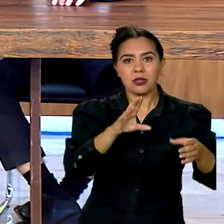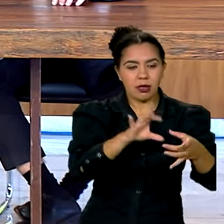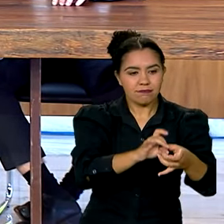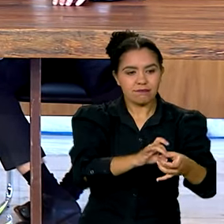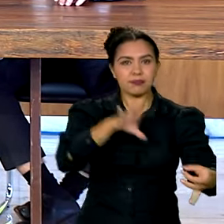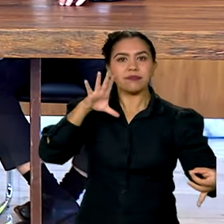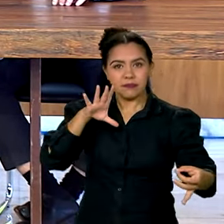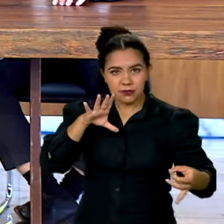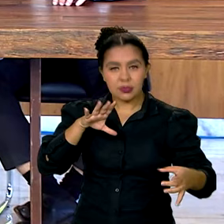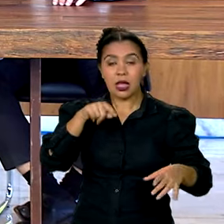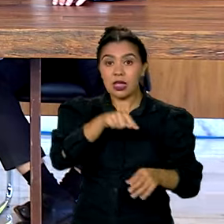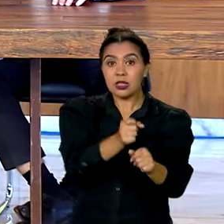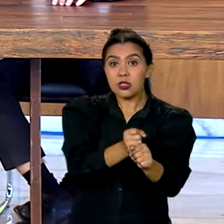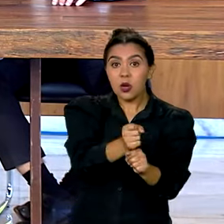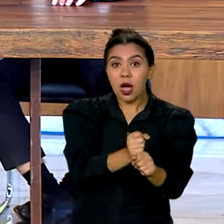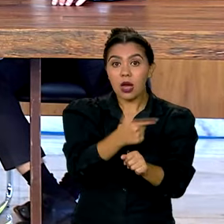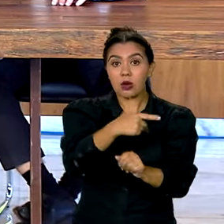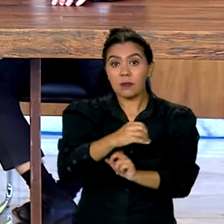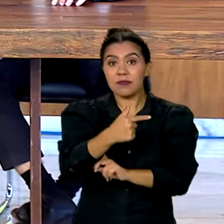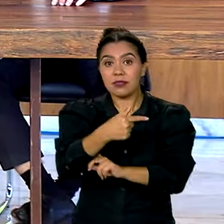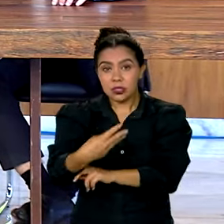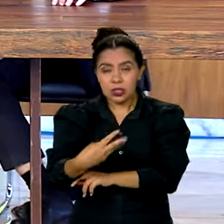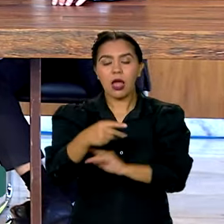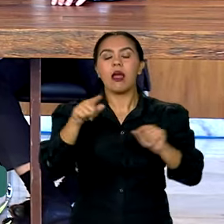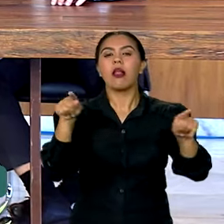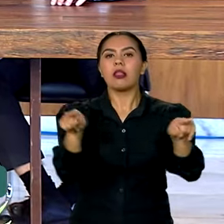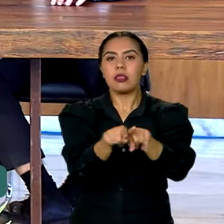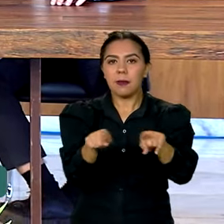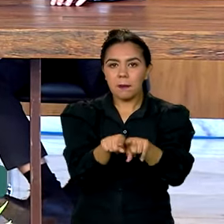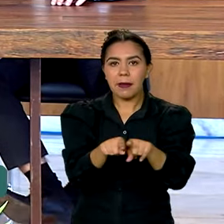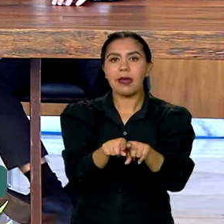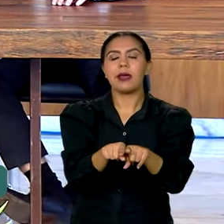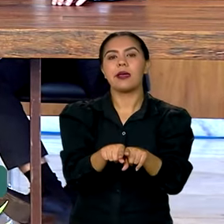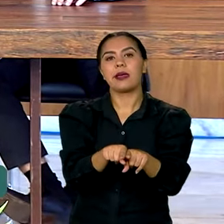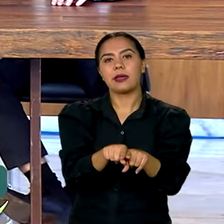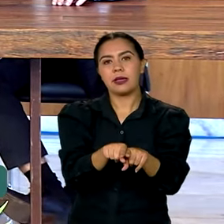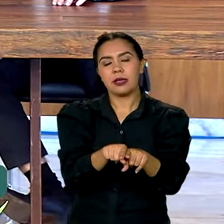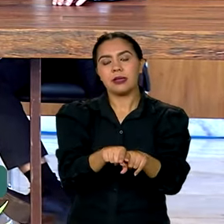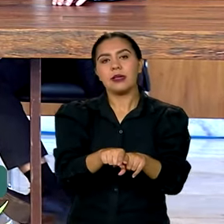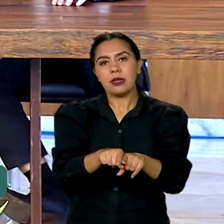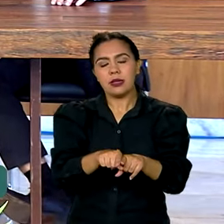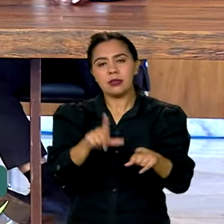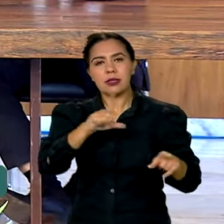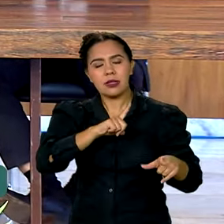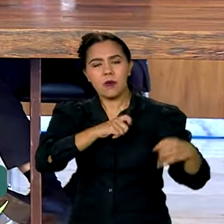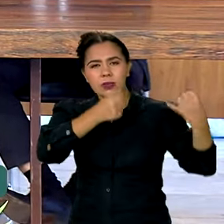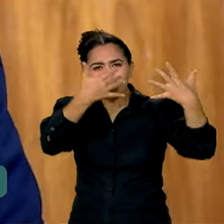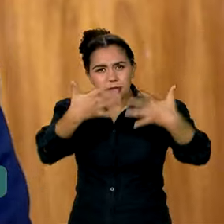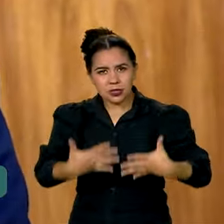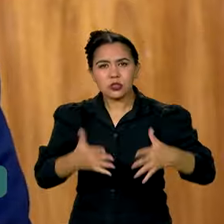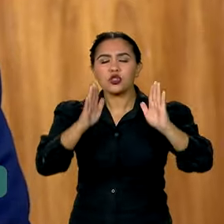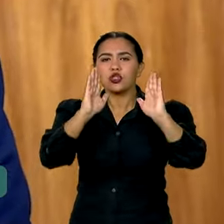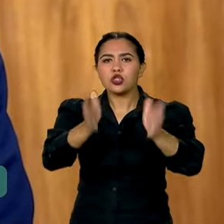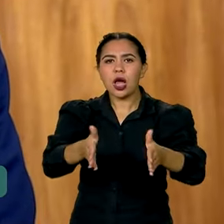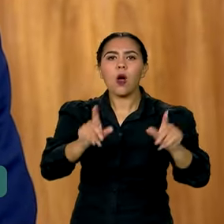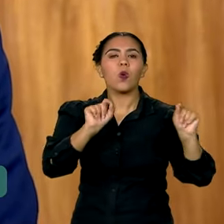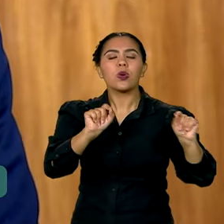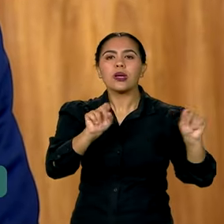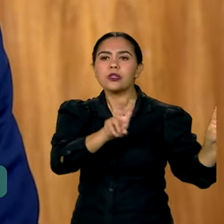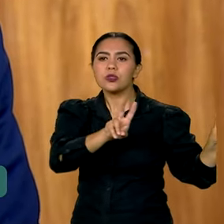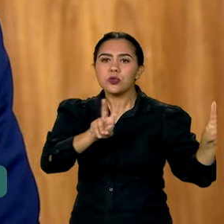2023. E também uma explicação que foi dada a ele sobre